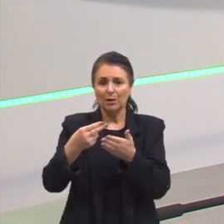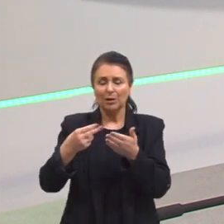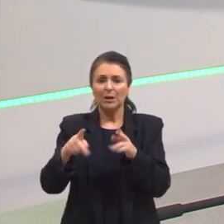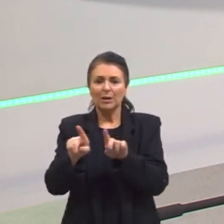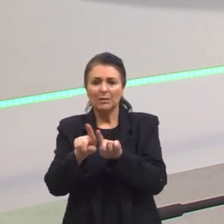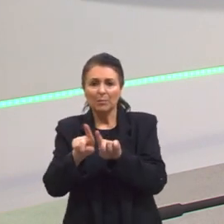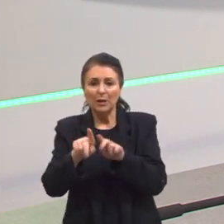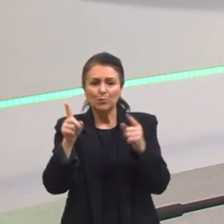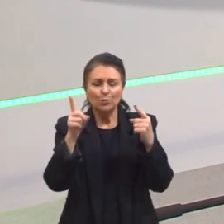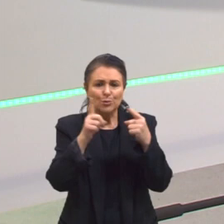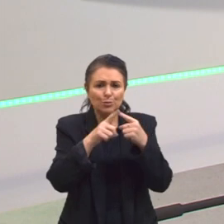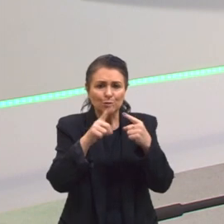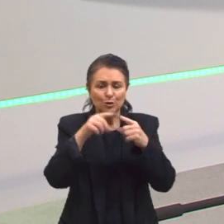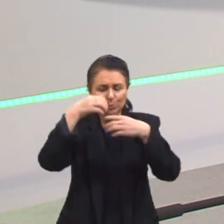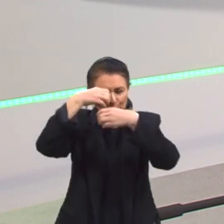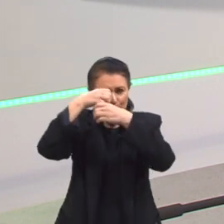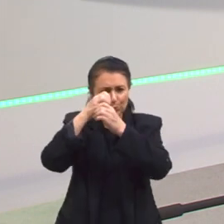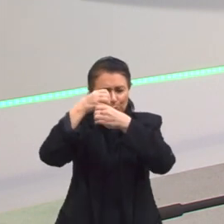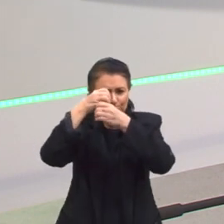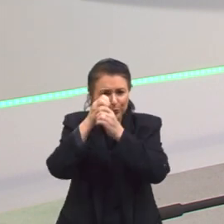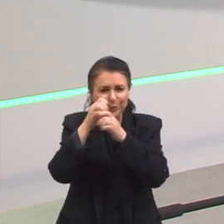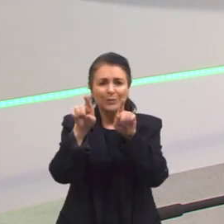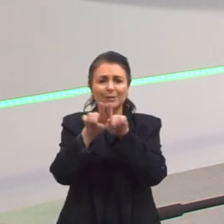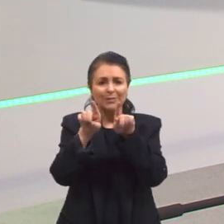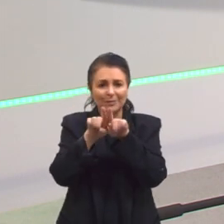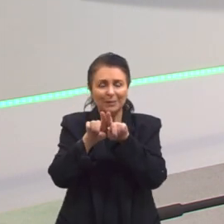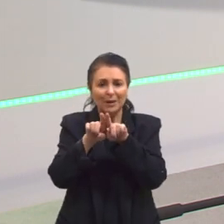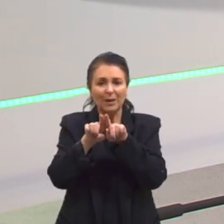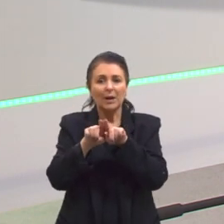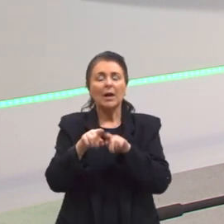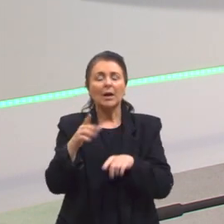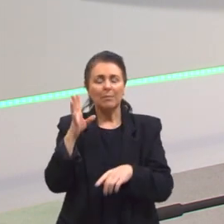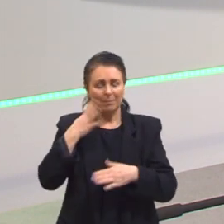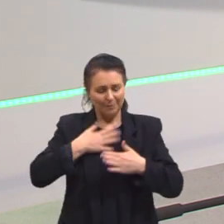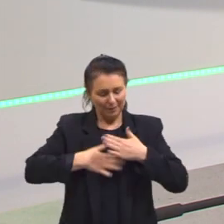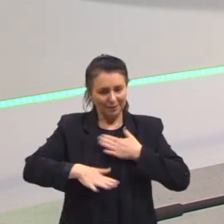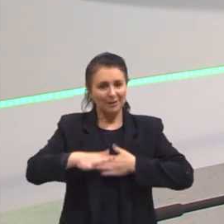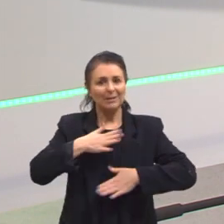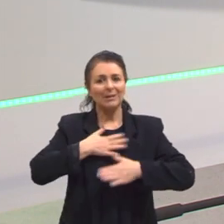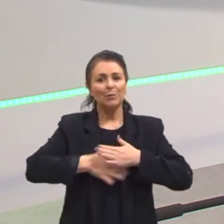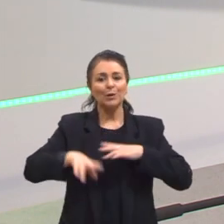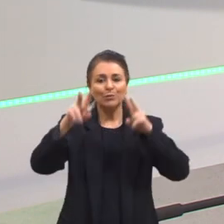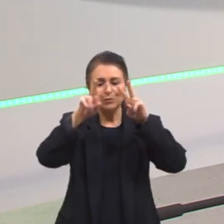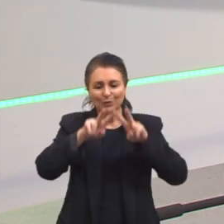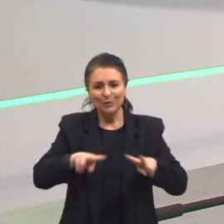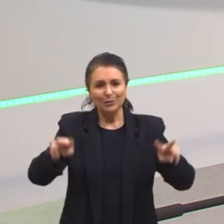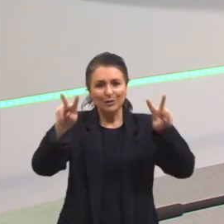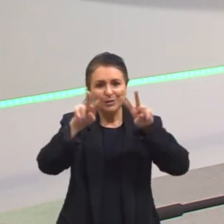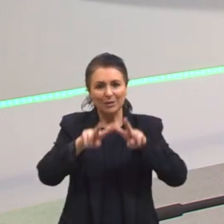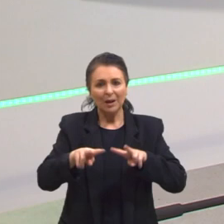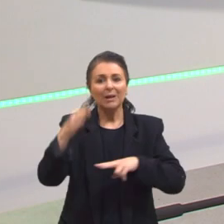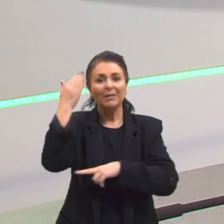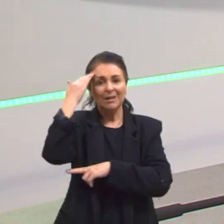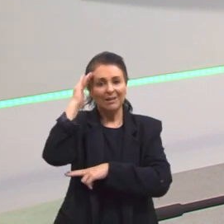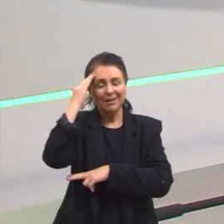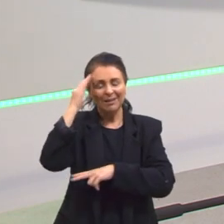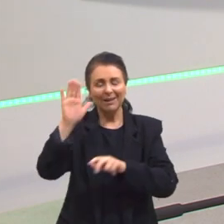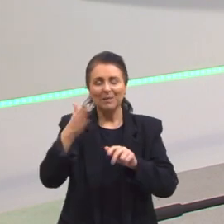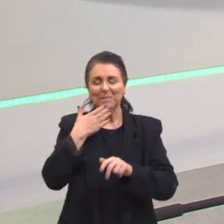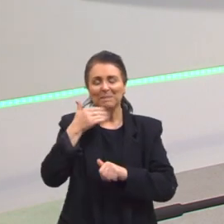histológicos no microscópio, vai ser bem tranquilo de visualizar, de poder entender melhor,